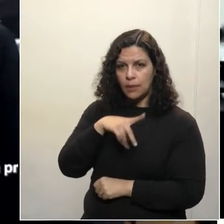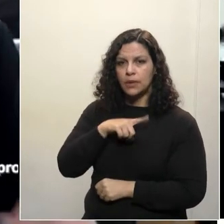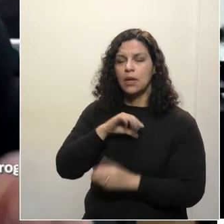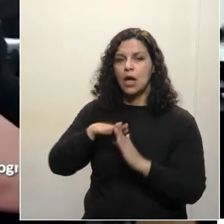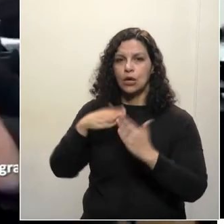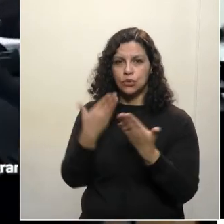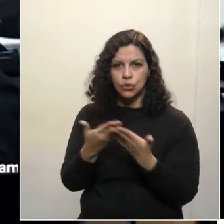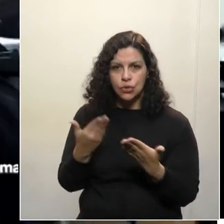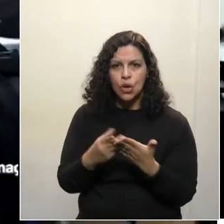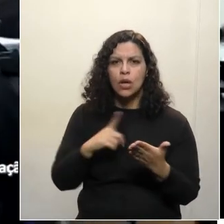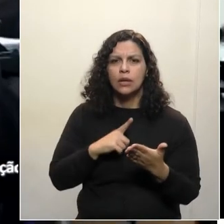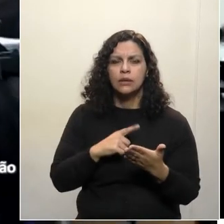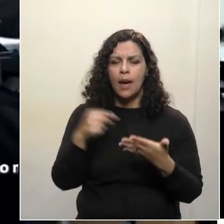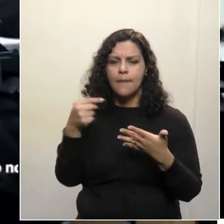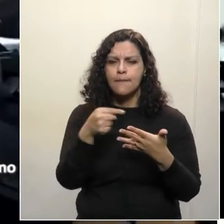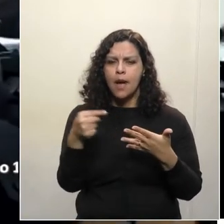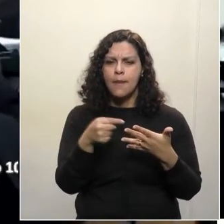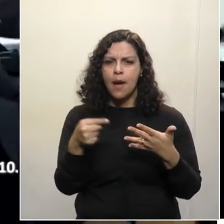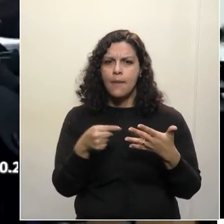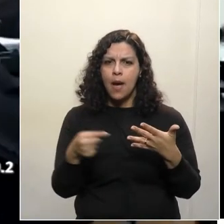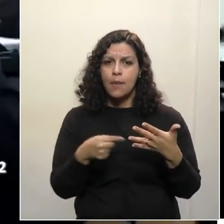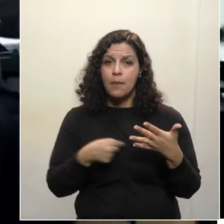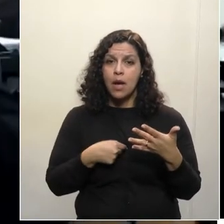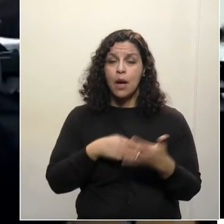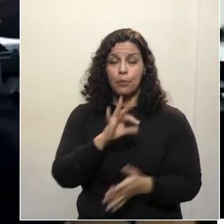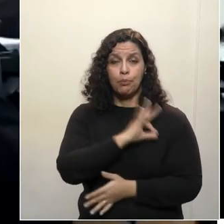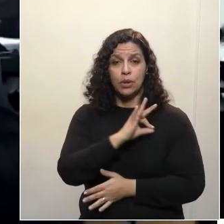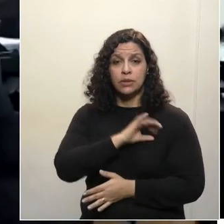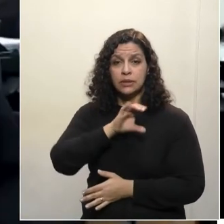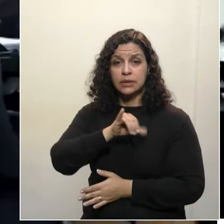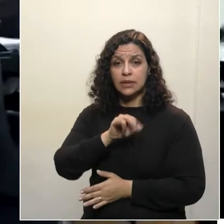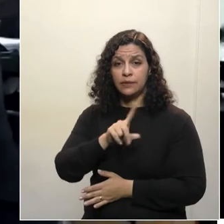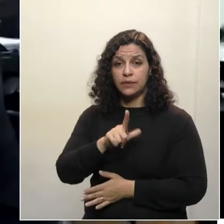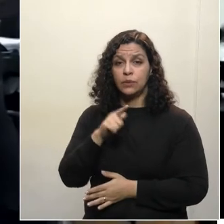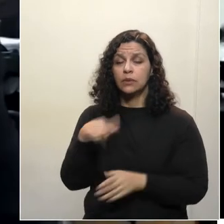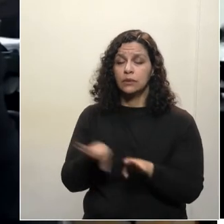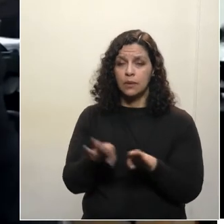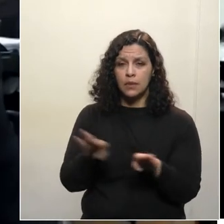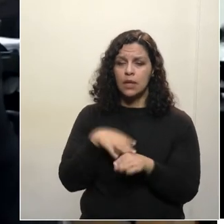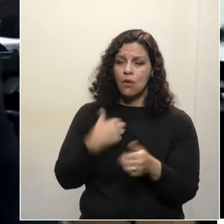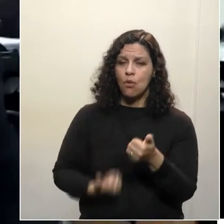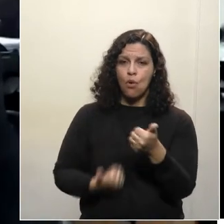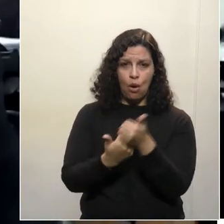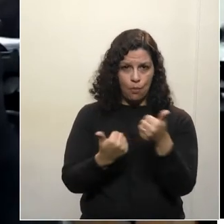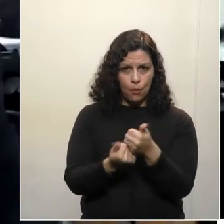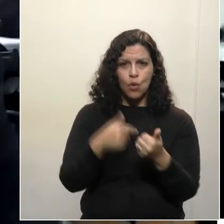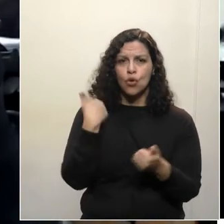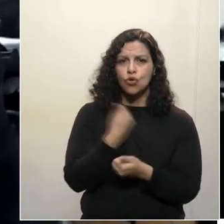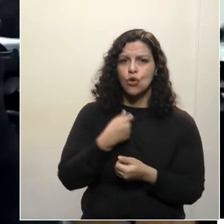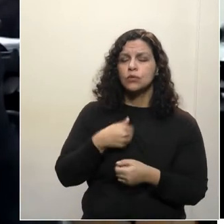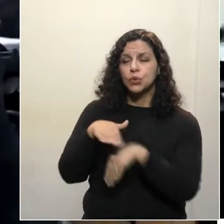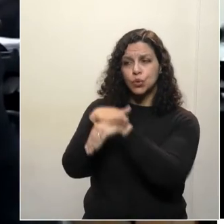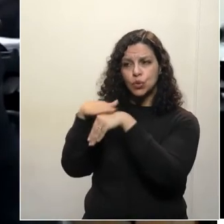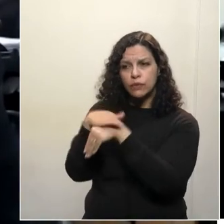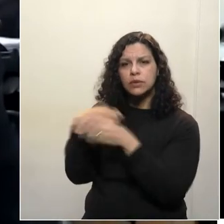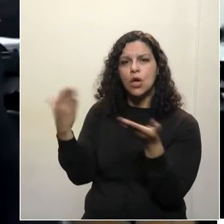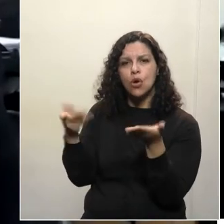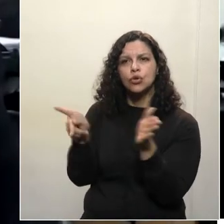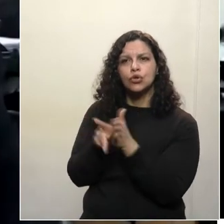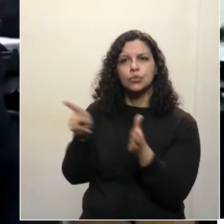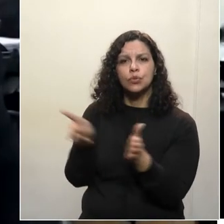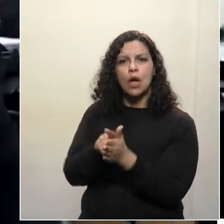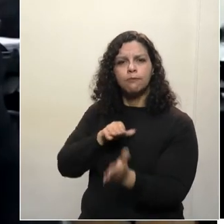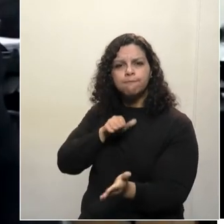uma série de atividades, acho que na civil também. Então, pode contar com o meu apoio, nós estaremos levando. Hoje eu vou ser bem